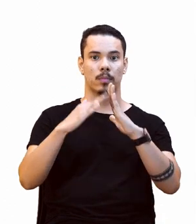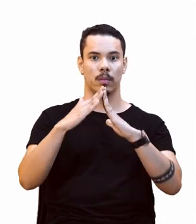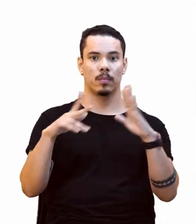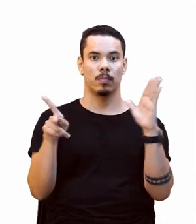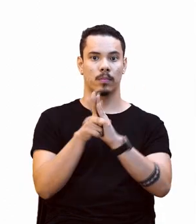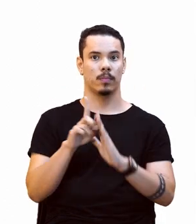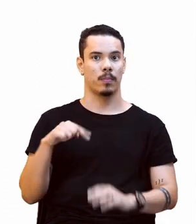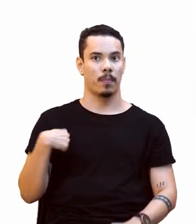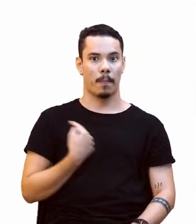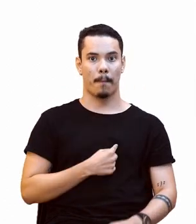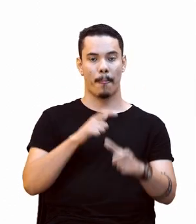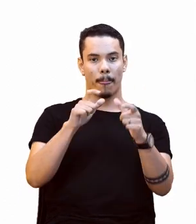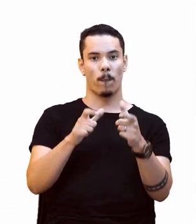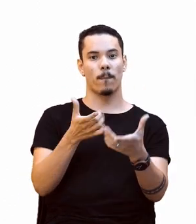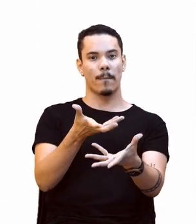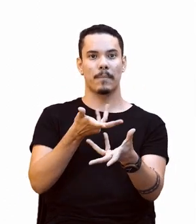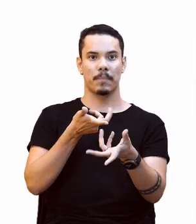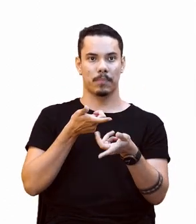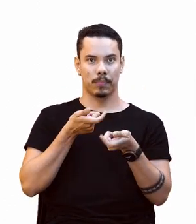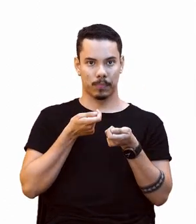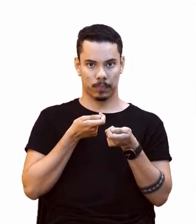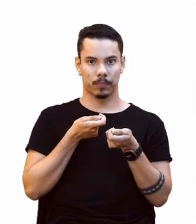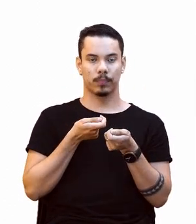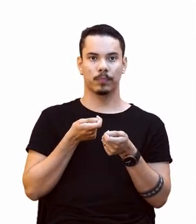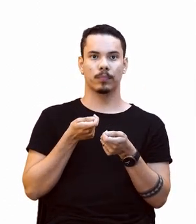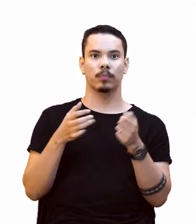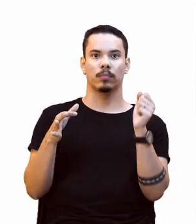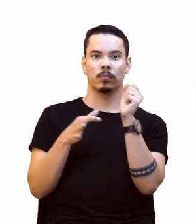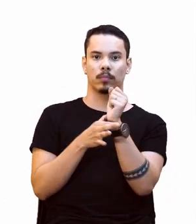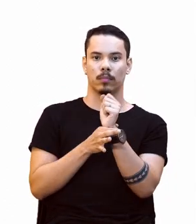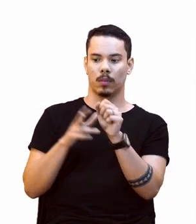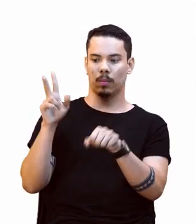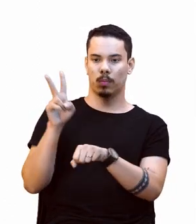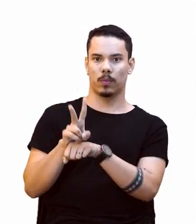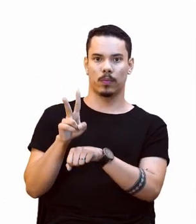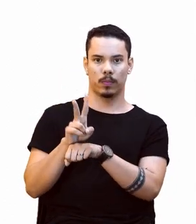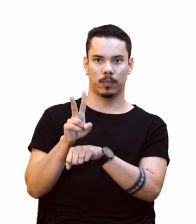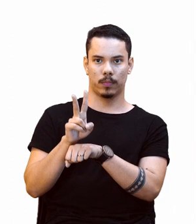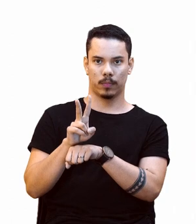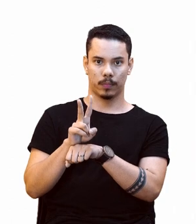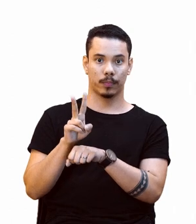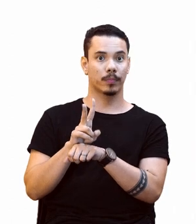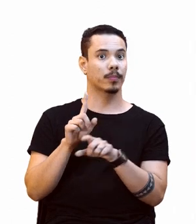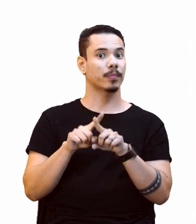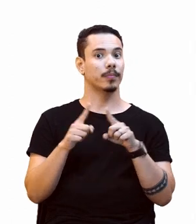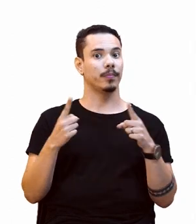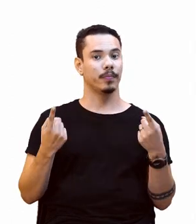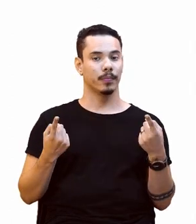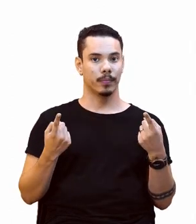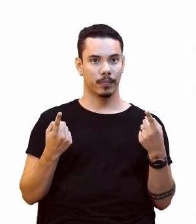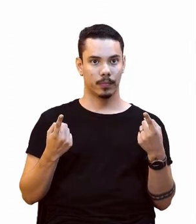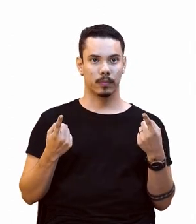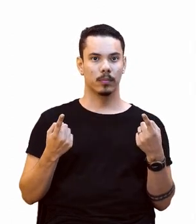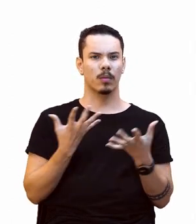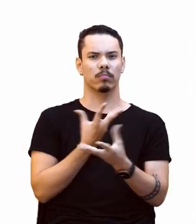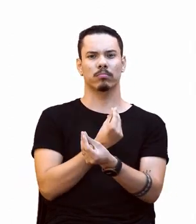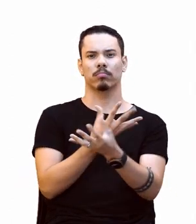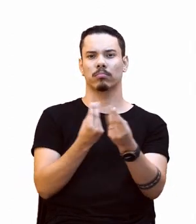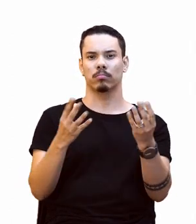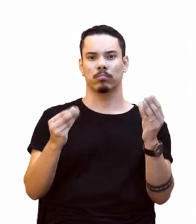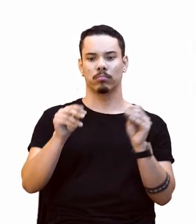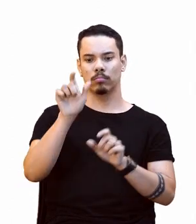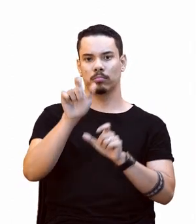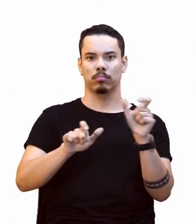lugar de acolhimento, segurança e proteção. Porém, muitos povos